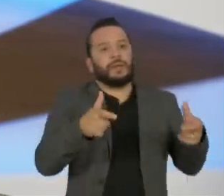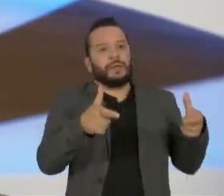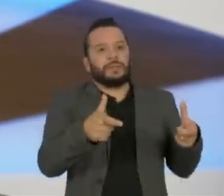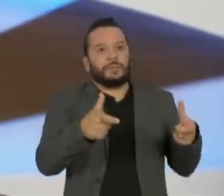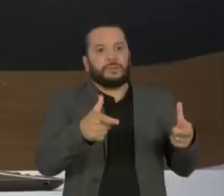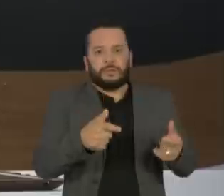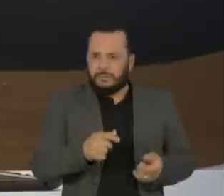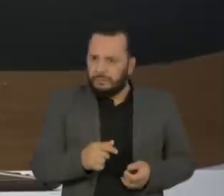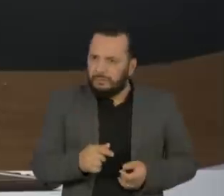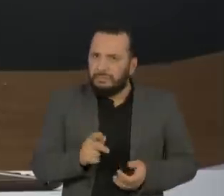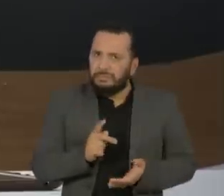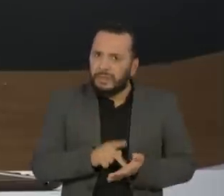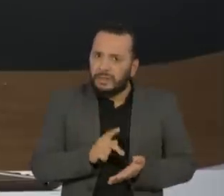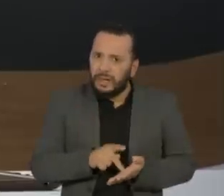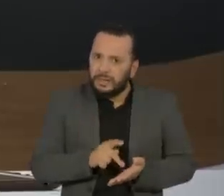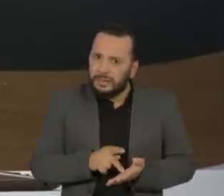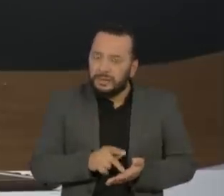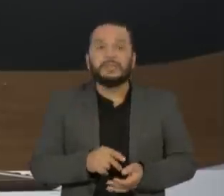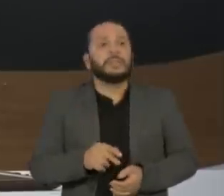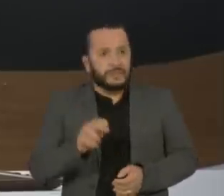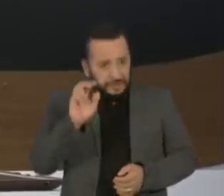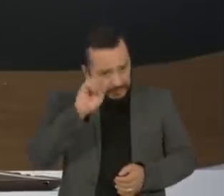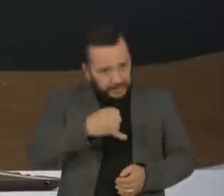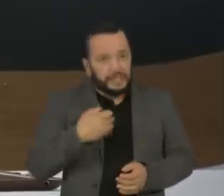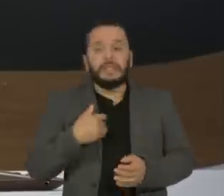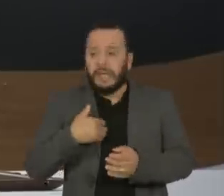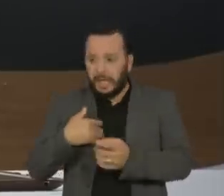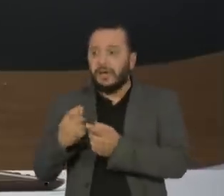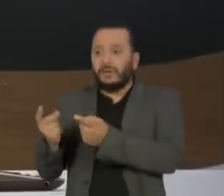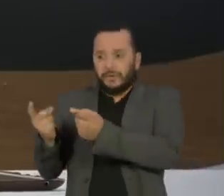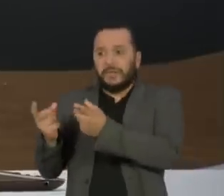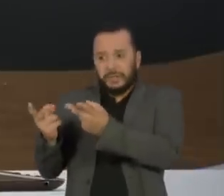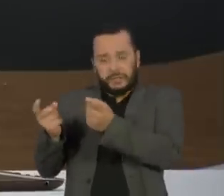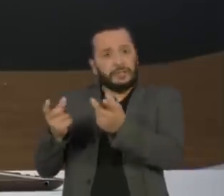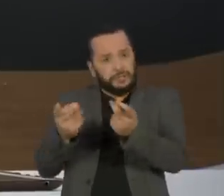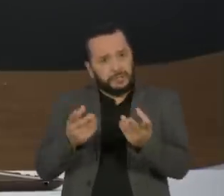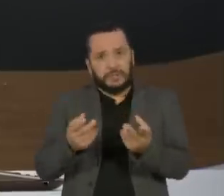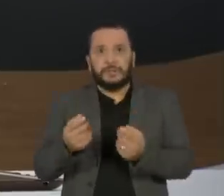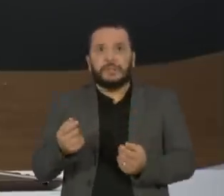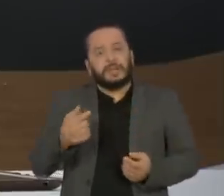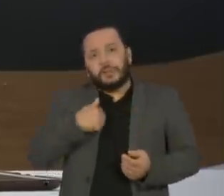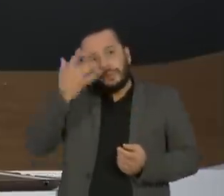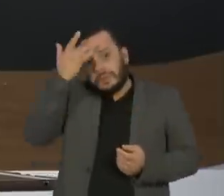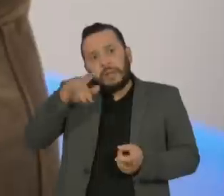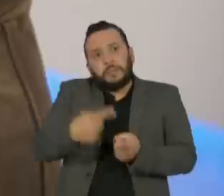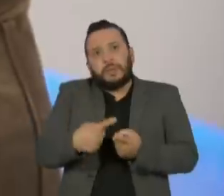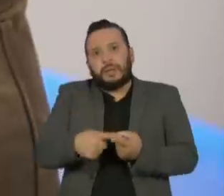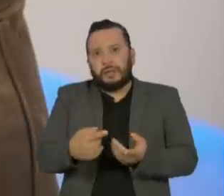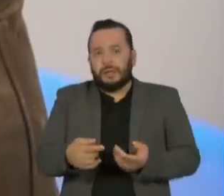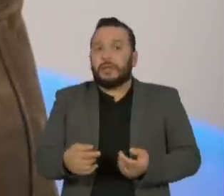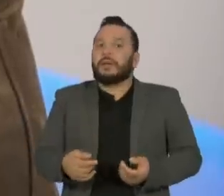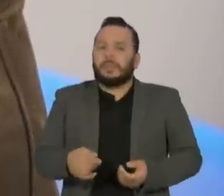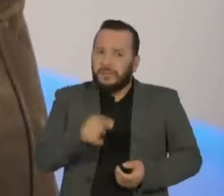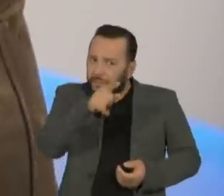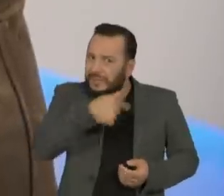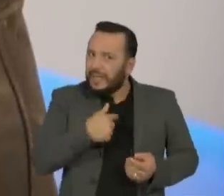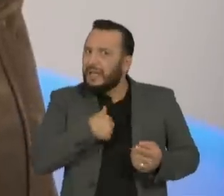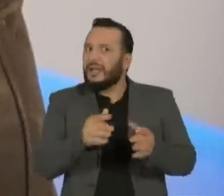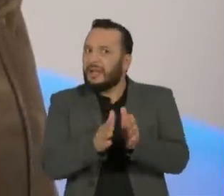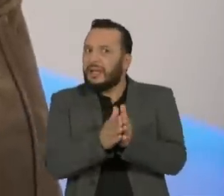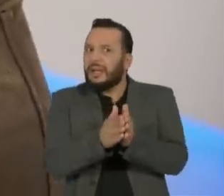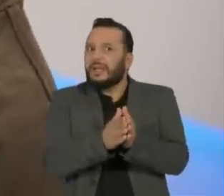Sério? Você tem esse cômputo? Eu sou um best-seller, né? Eu não sei por que cargas d'água, hein? Mas era um best-seller também como